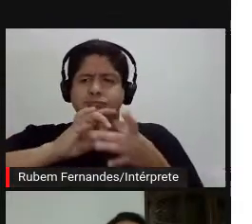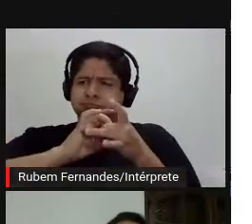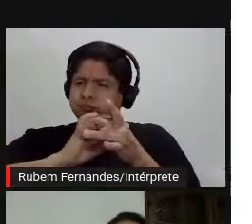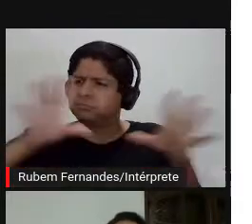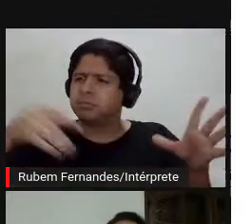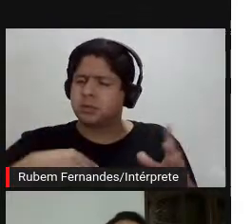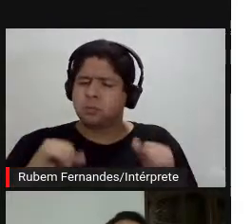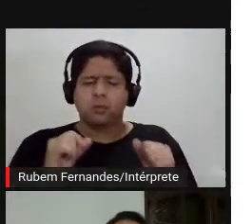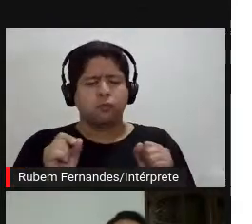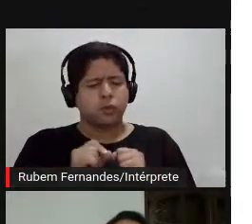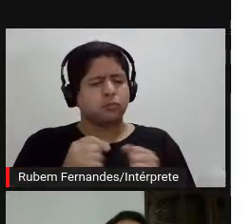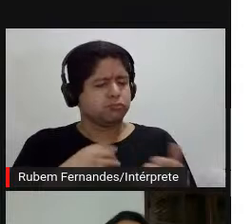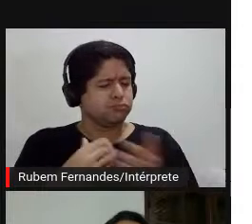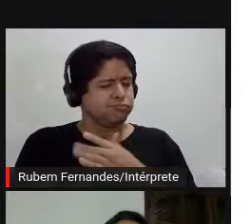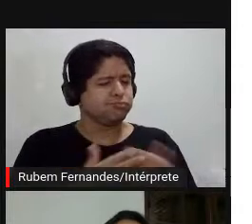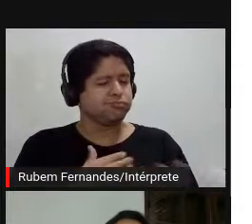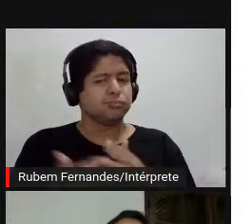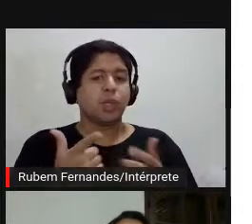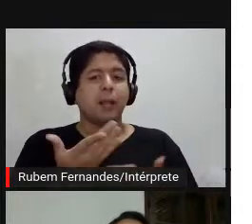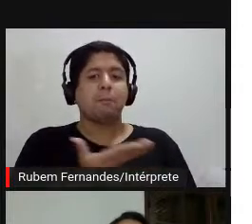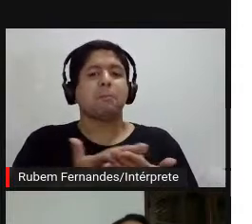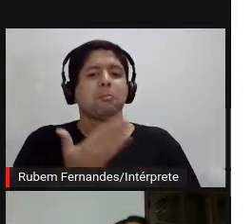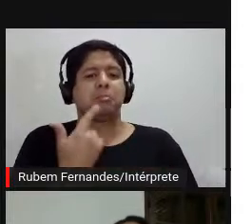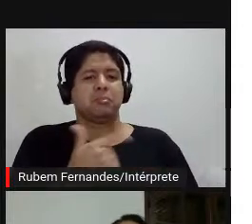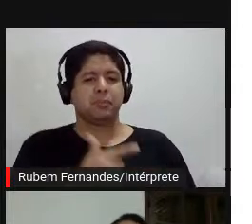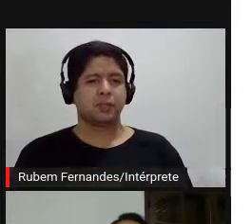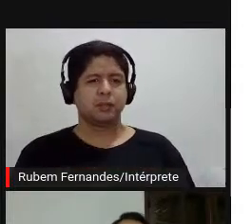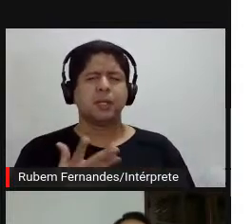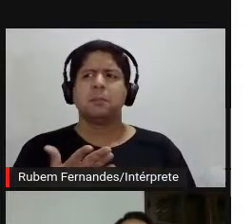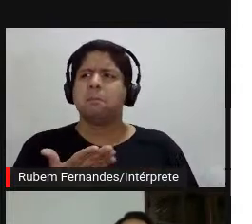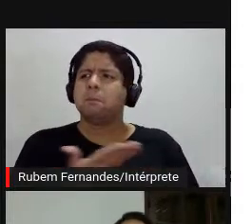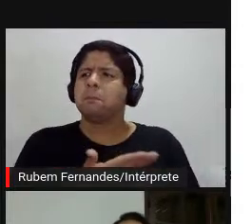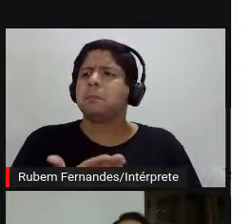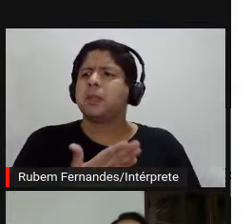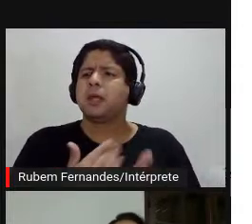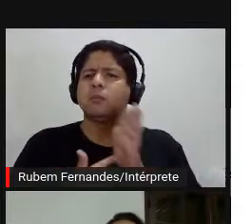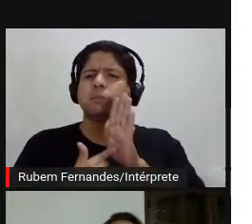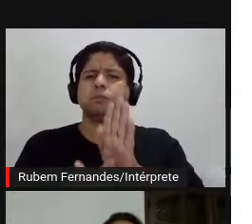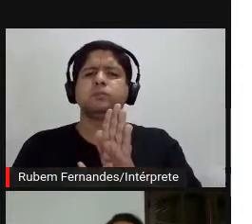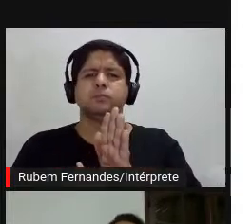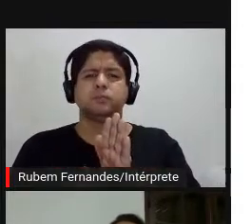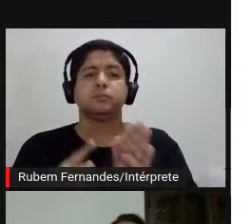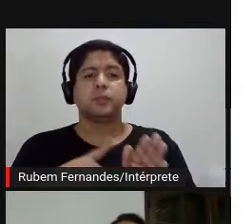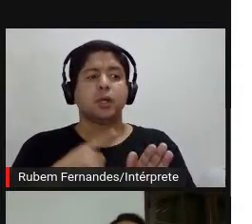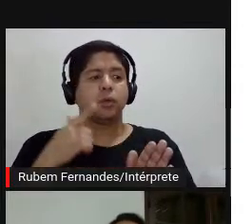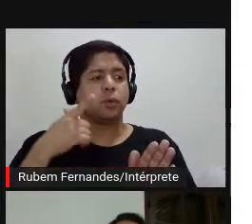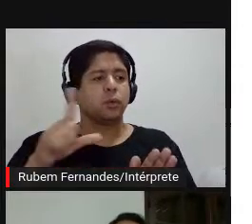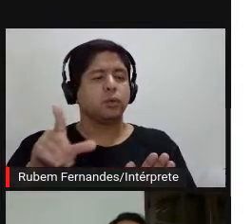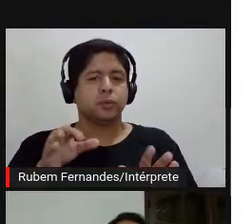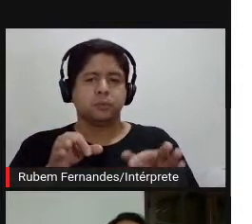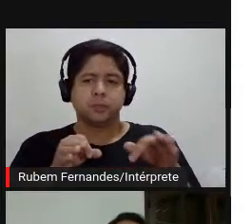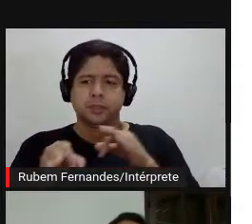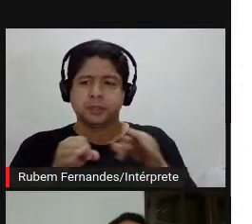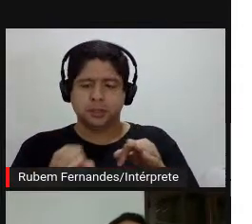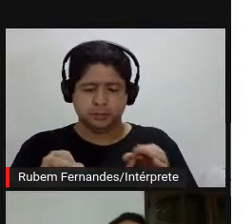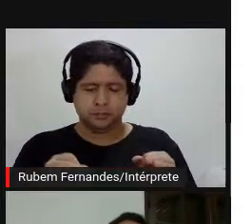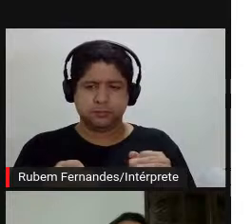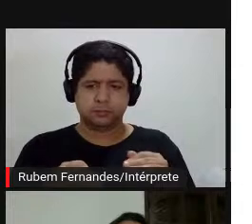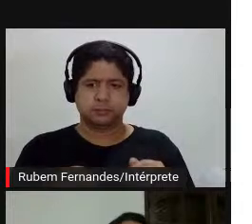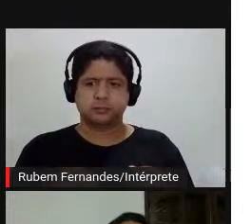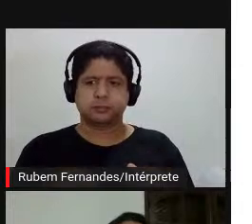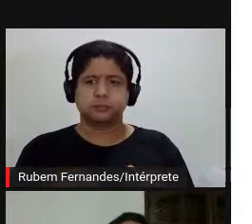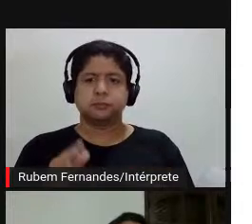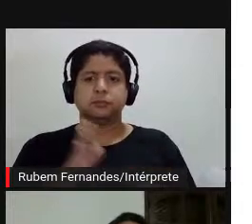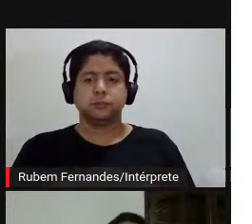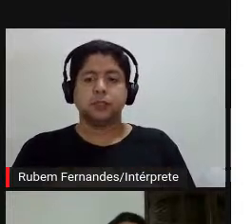que eu quiser, porque não tem nenhuma mediação, não vai ter a mediação de uma instituição, mas vai ter outros tipos de mediação, de atravessamentos que a rua